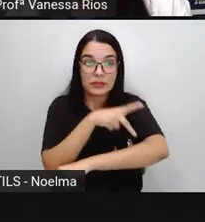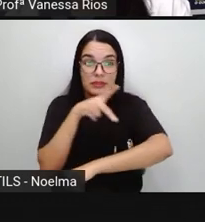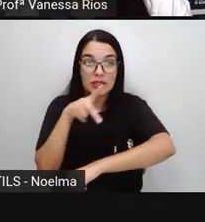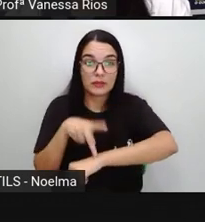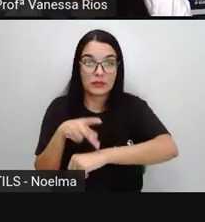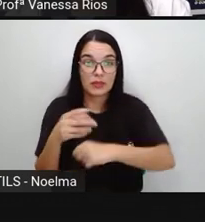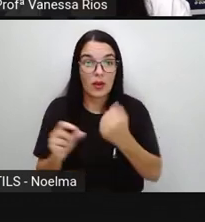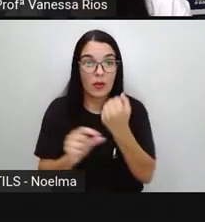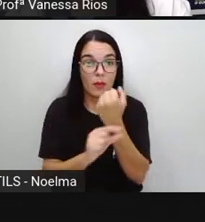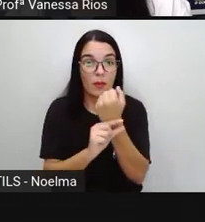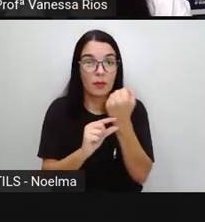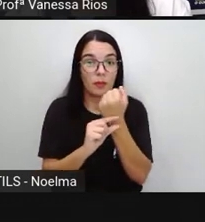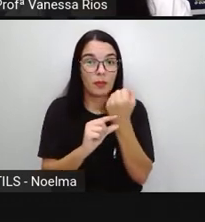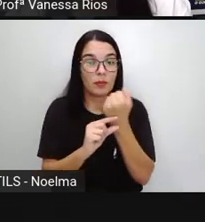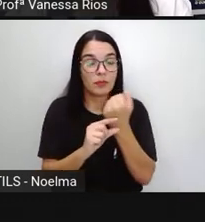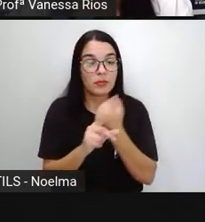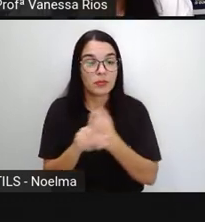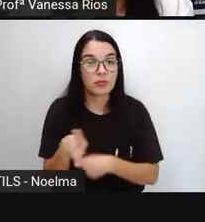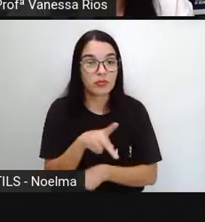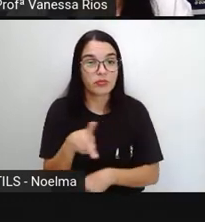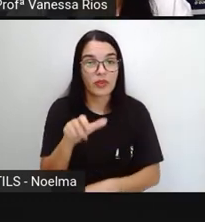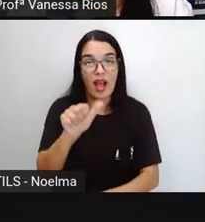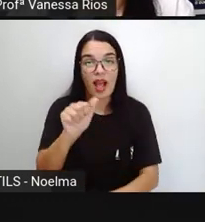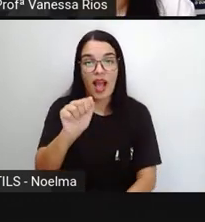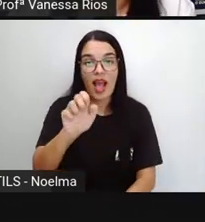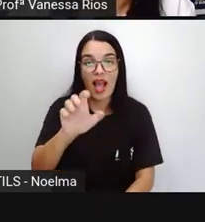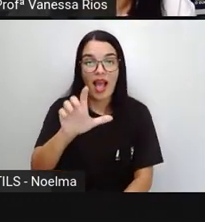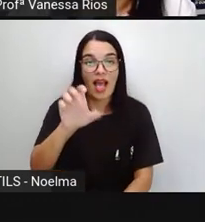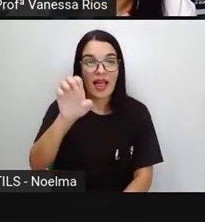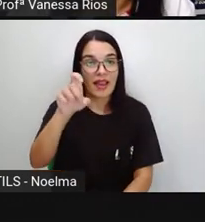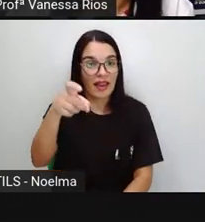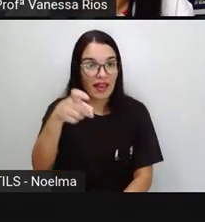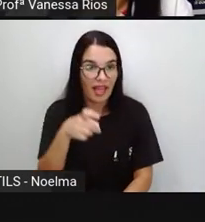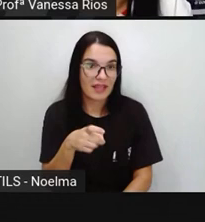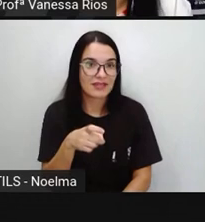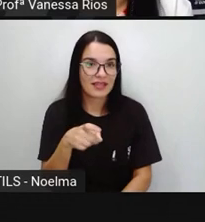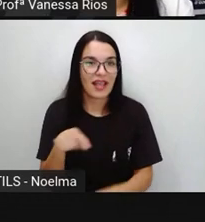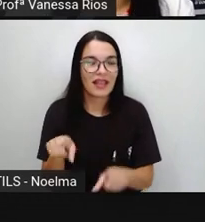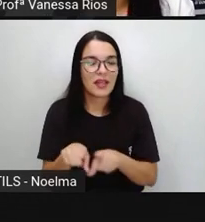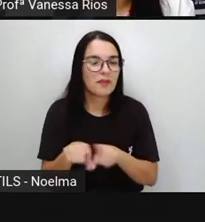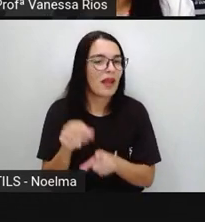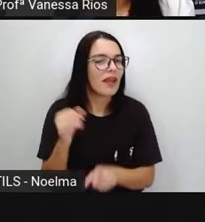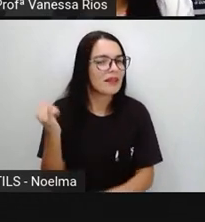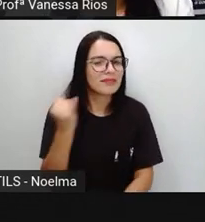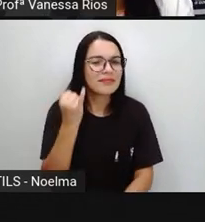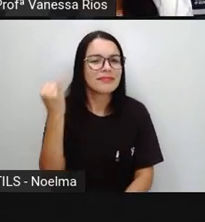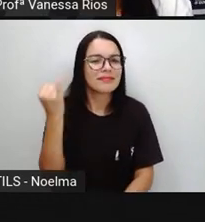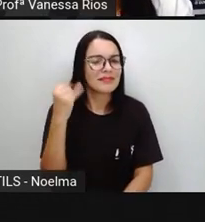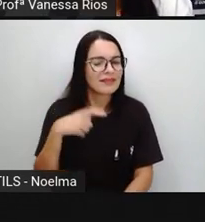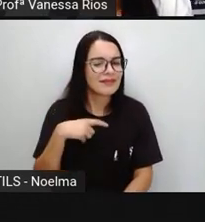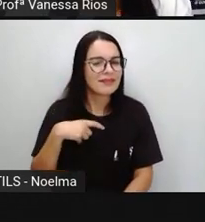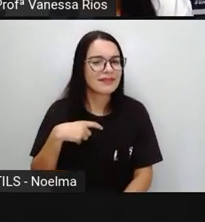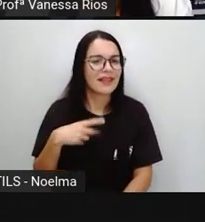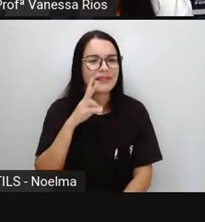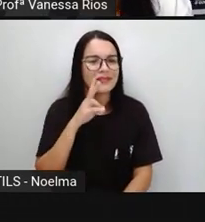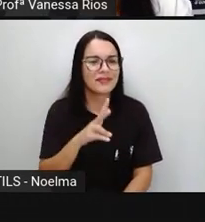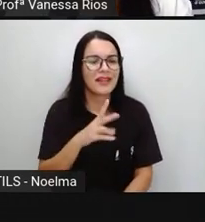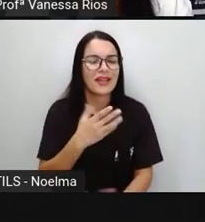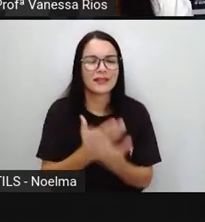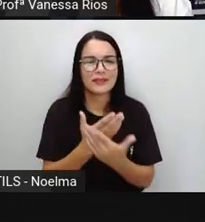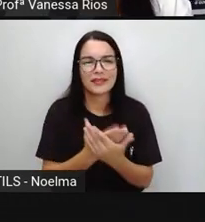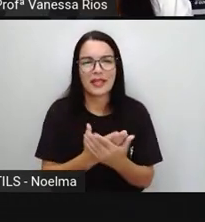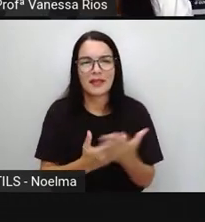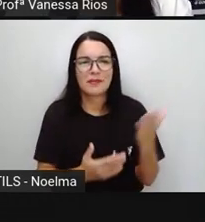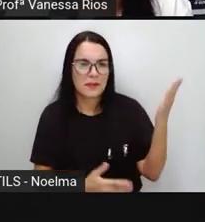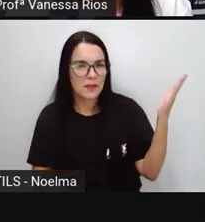pelo professor Alex, que a Pró encontrou na internet, mas achou muito interessante. E tem tudo a ver com o que a gente está estudando